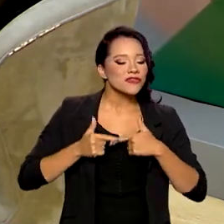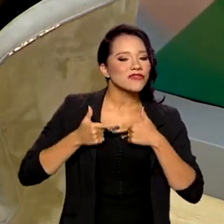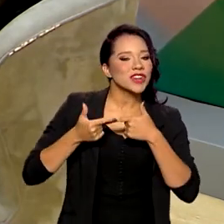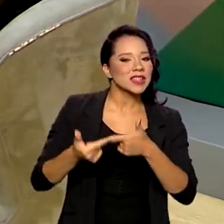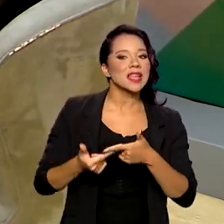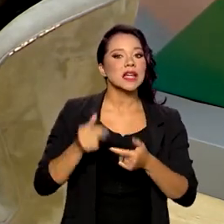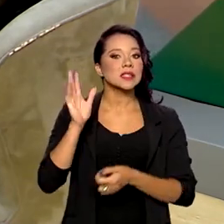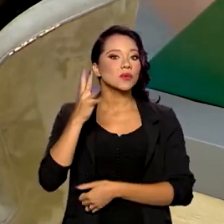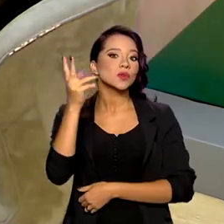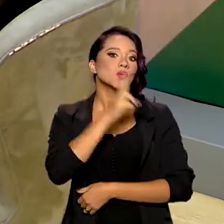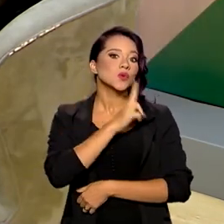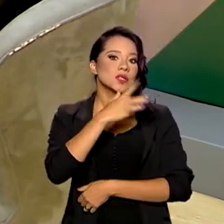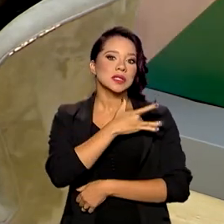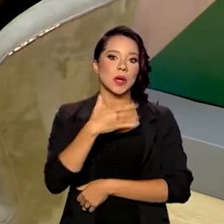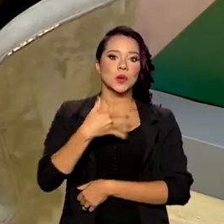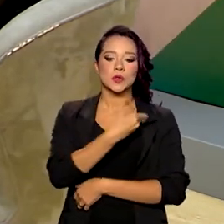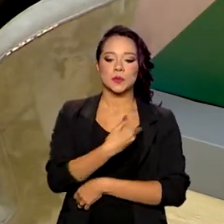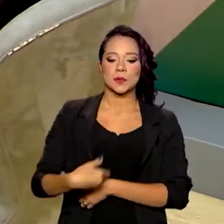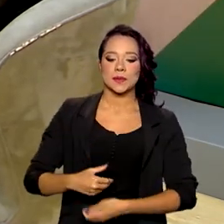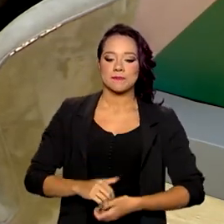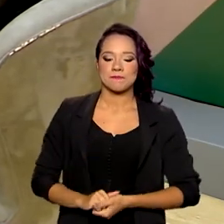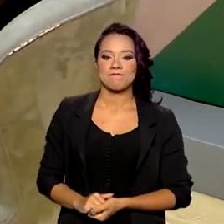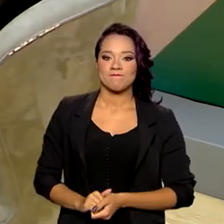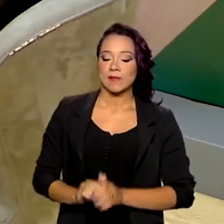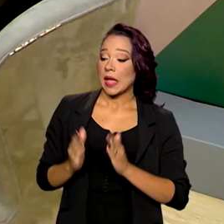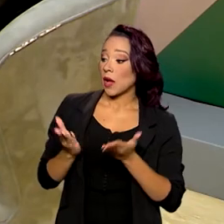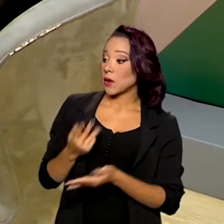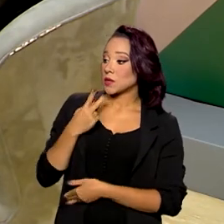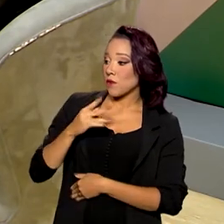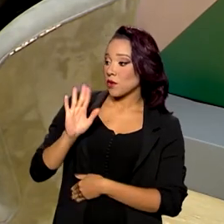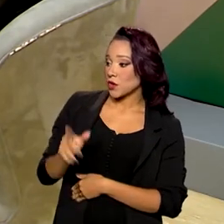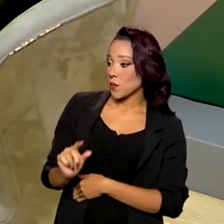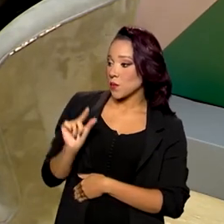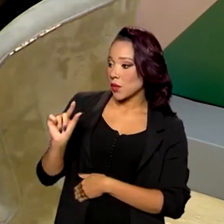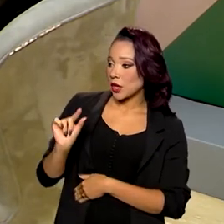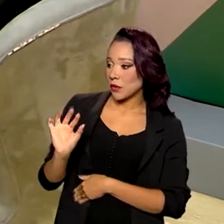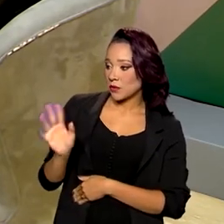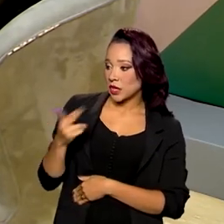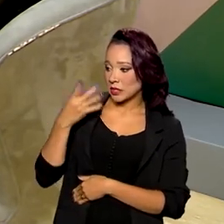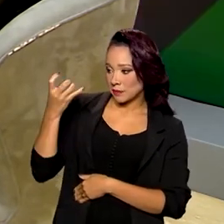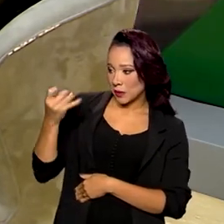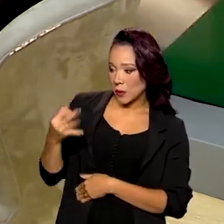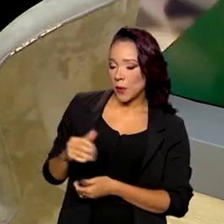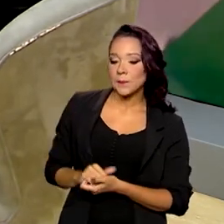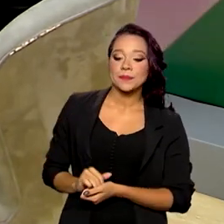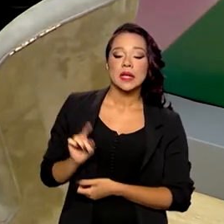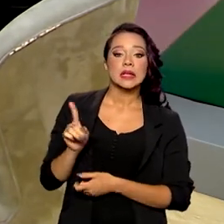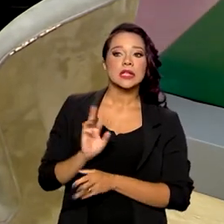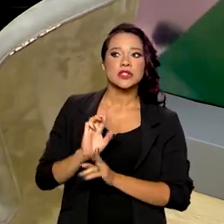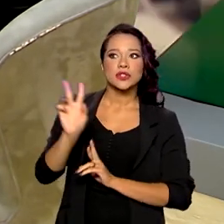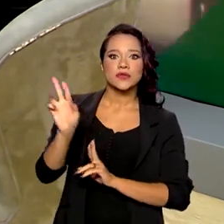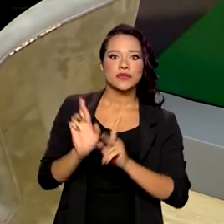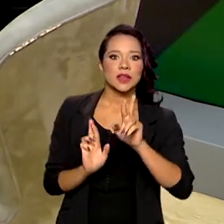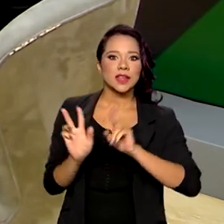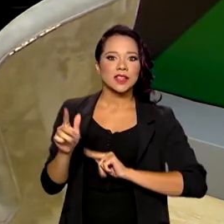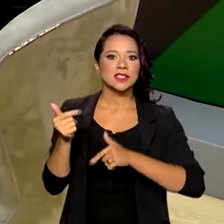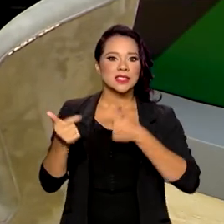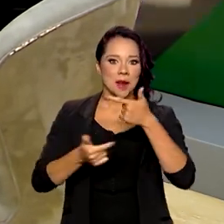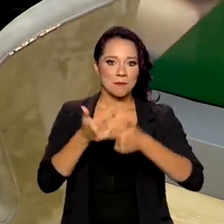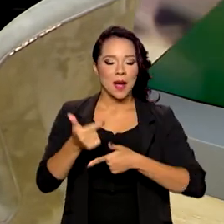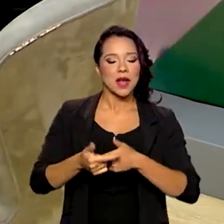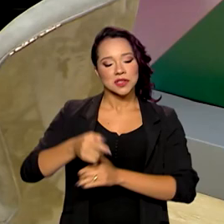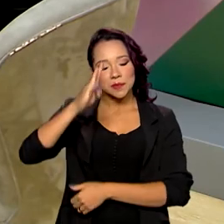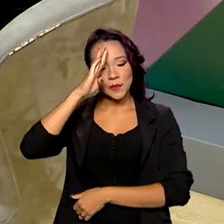as emergências de saúde pública. Agora, o senhor falou aqui um pouquinho dessas diferentes ações e